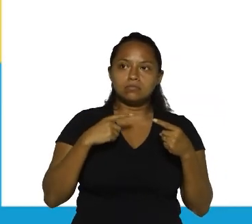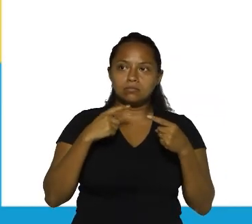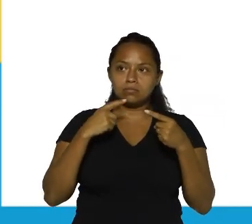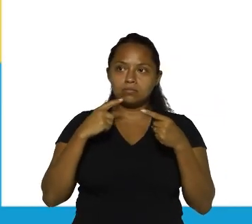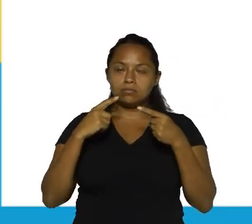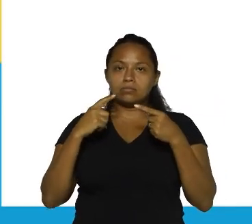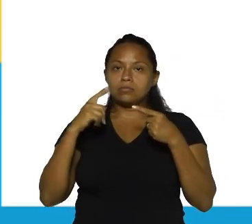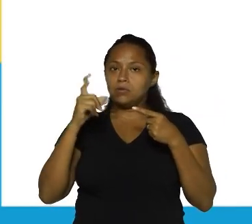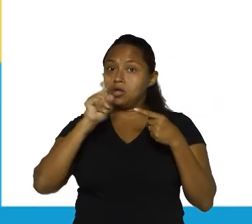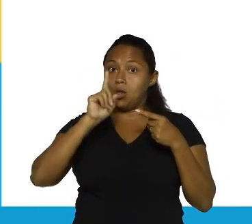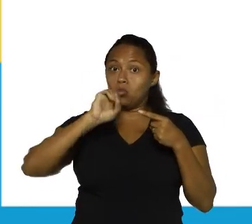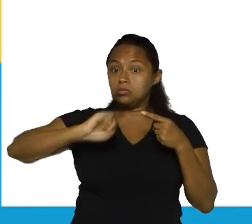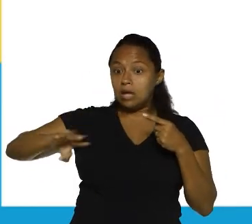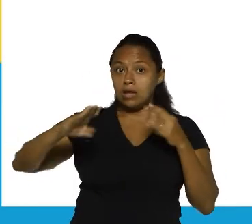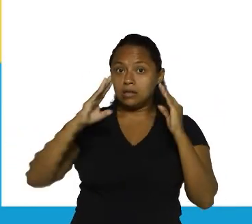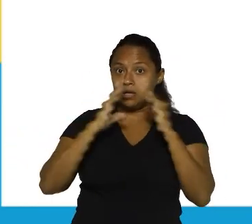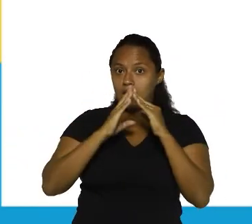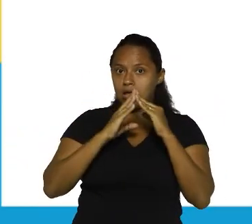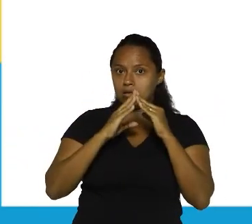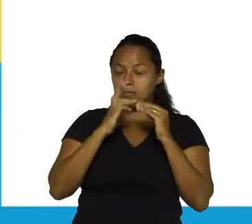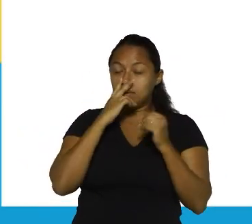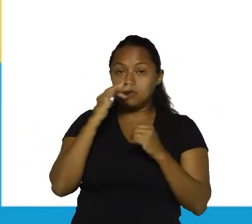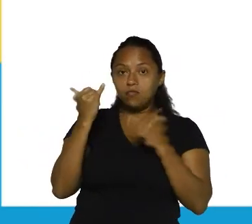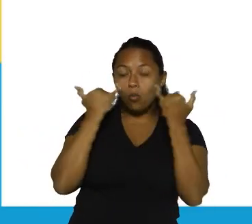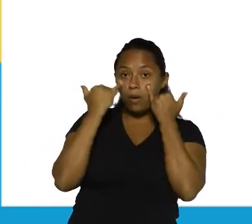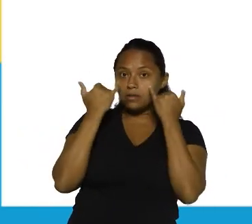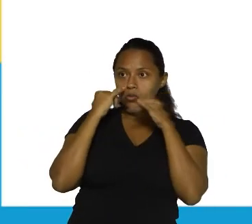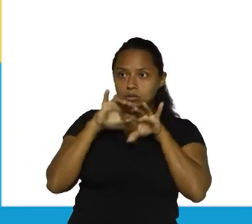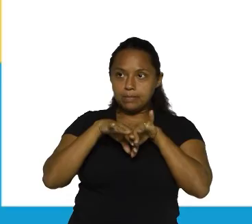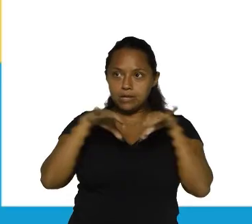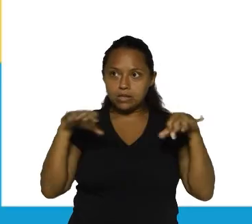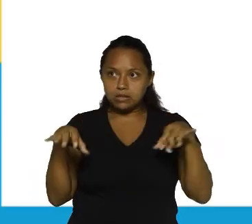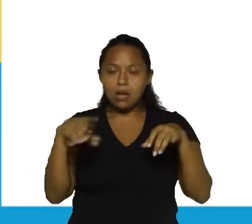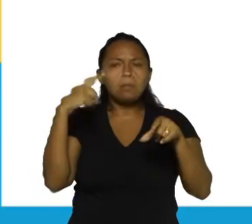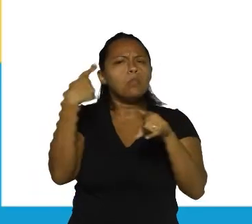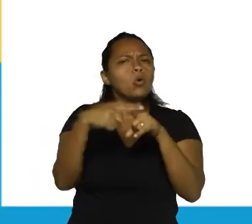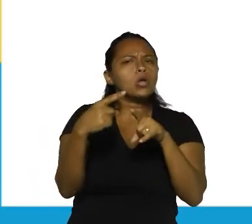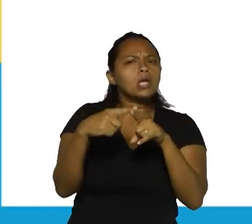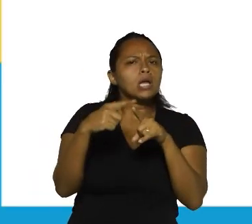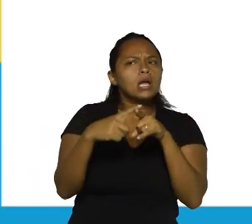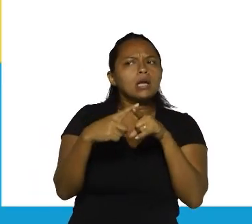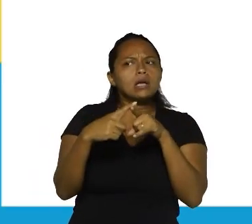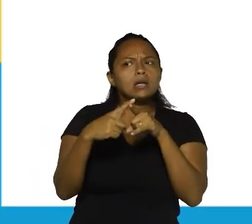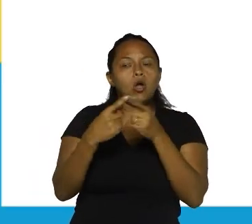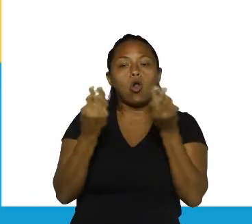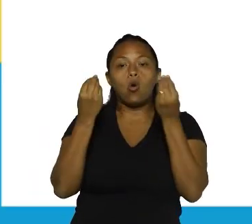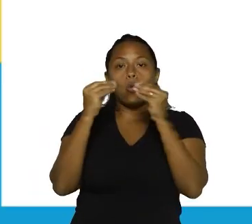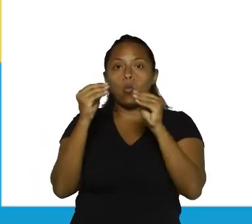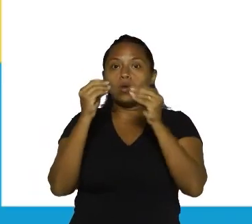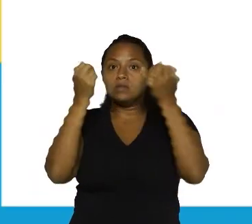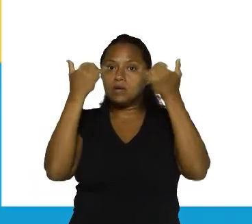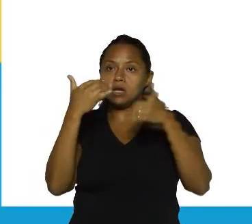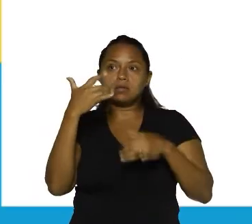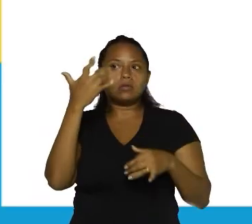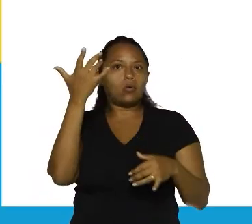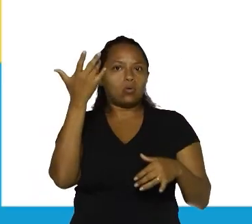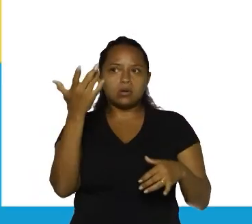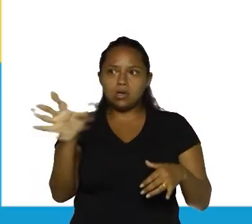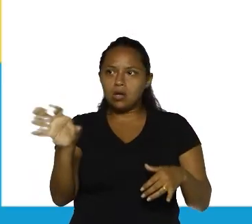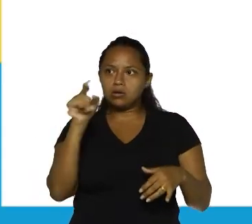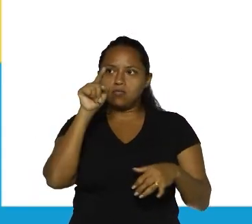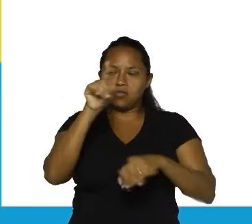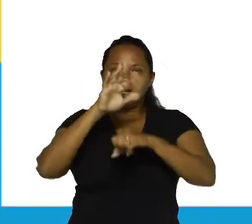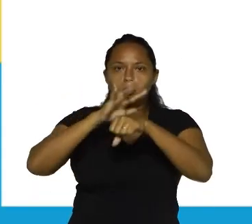Primeiro, não saia de casa. Tem uma informação separada. Por quê? Eu estou introduzindo uma explicação. Não quero que você